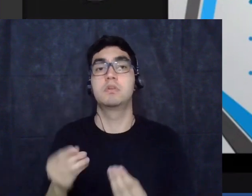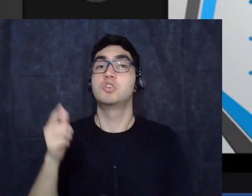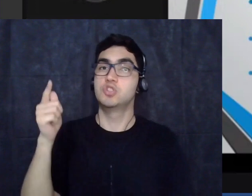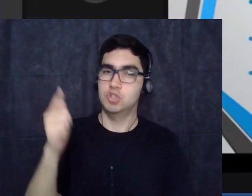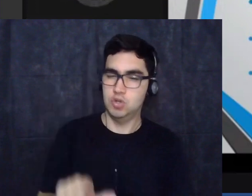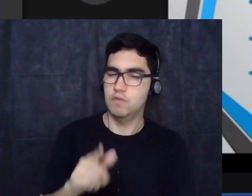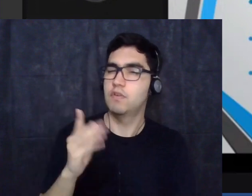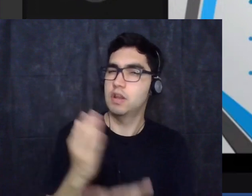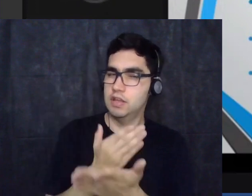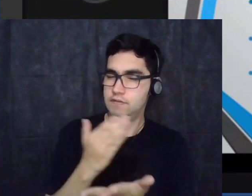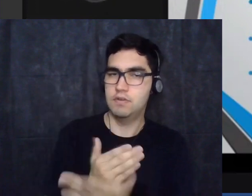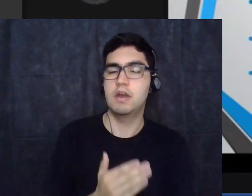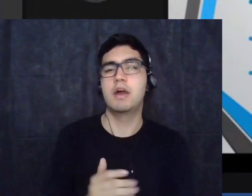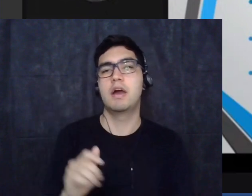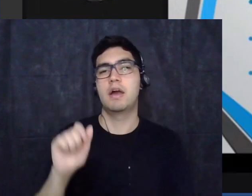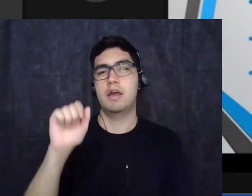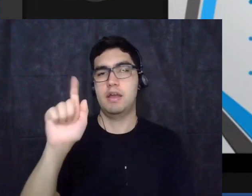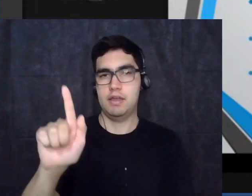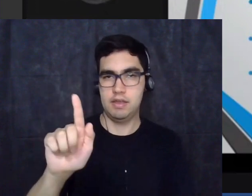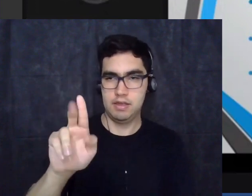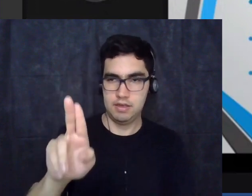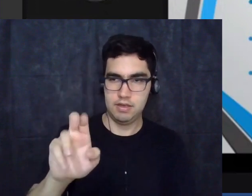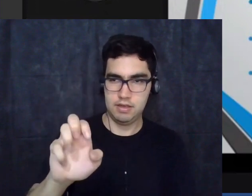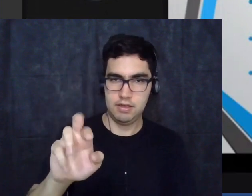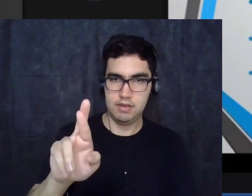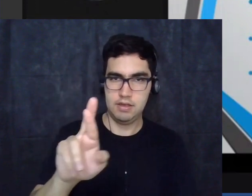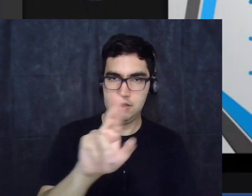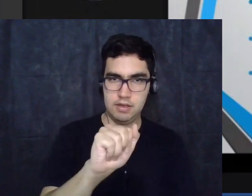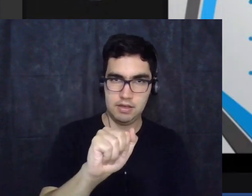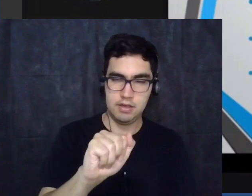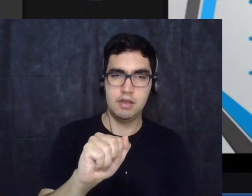fracos que traçam um roteiro de tudo isso daí